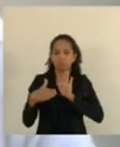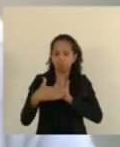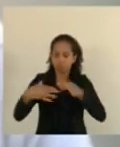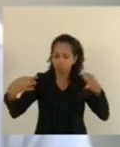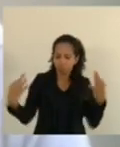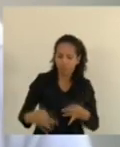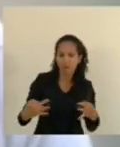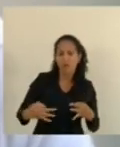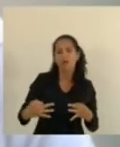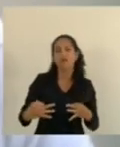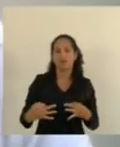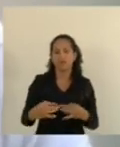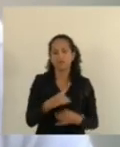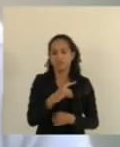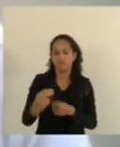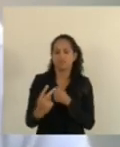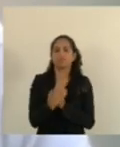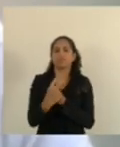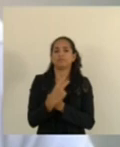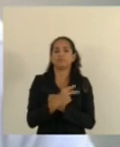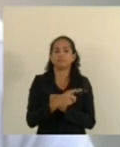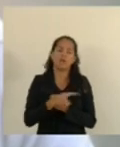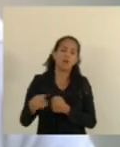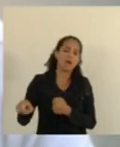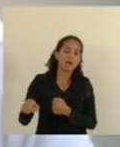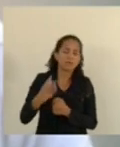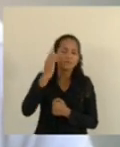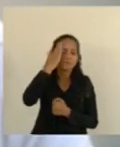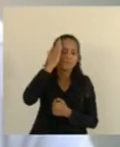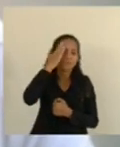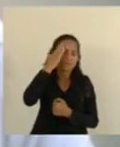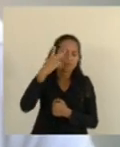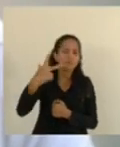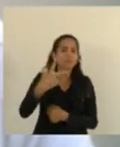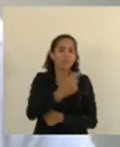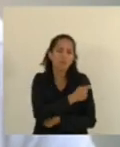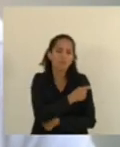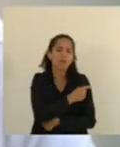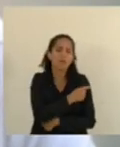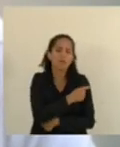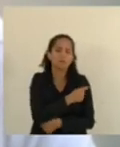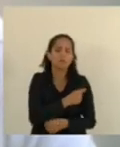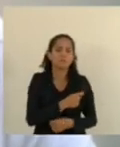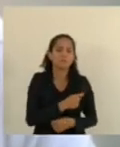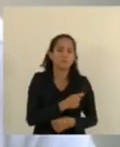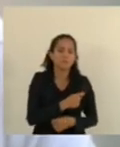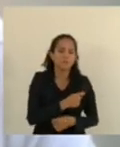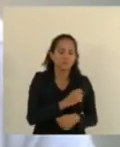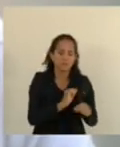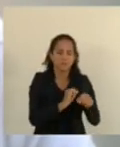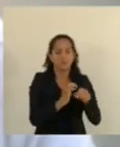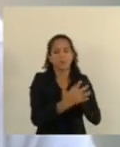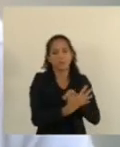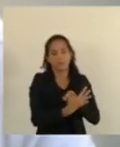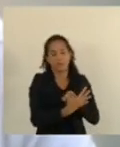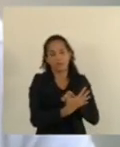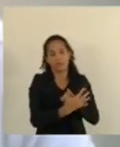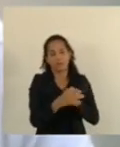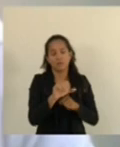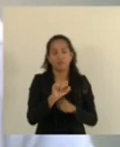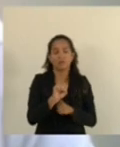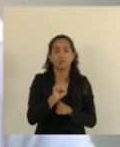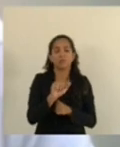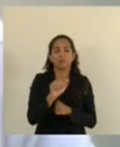surpresa para nenhum pesquisador saber que a vacinação por coronavírus, o SARS-2,